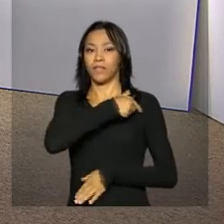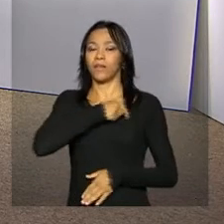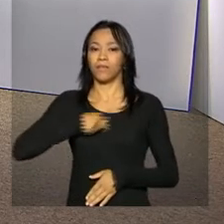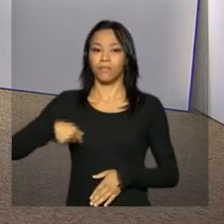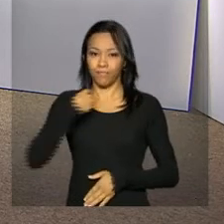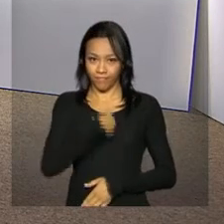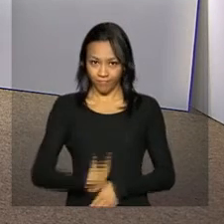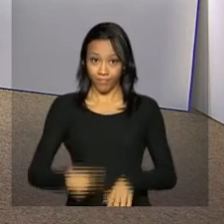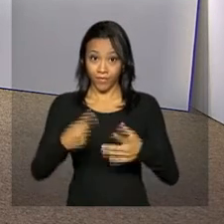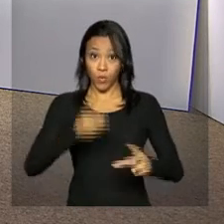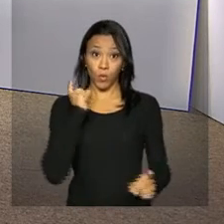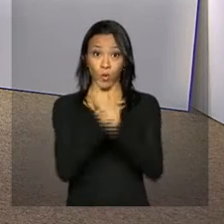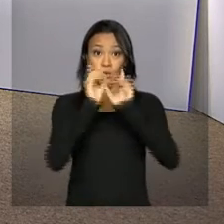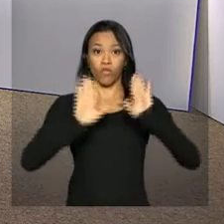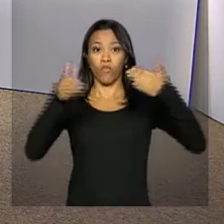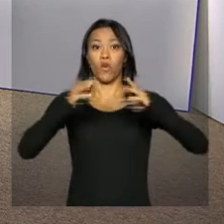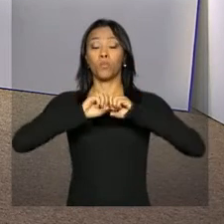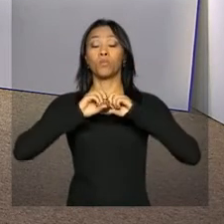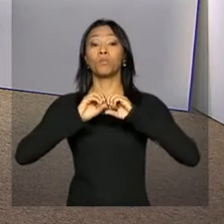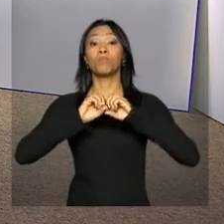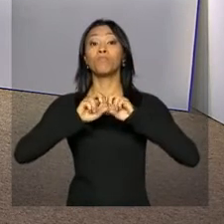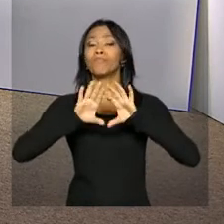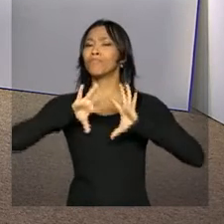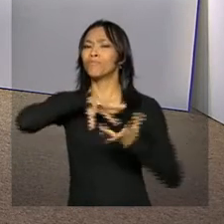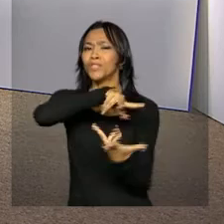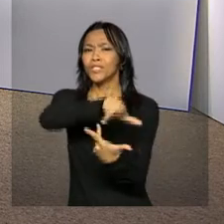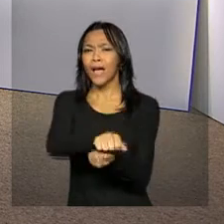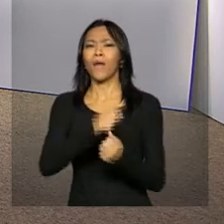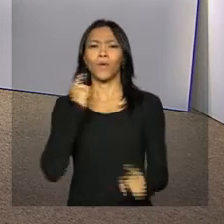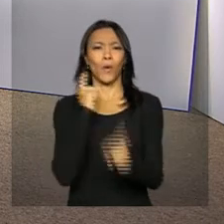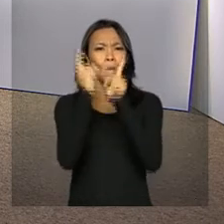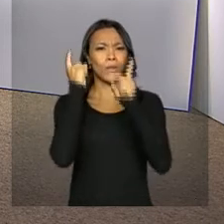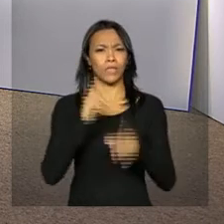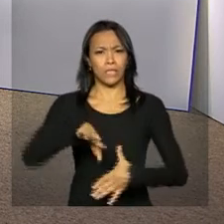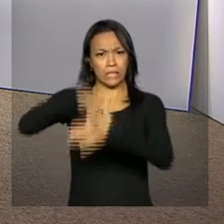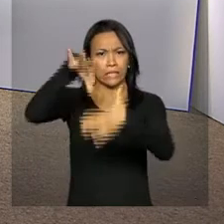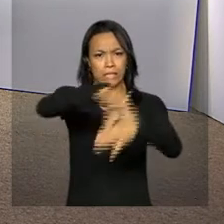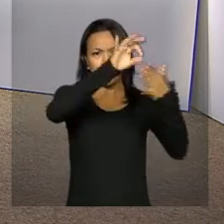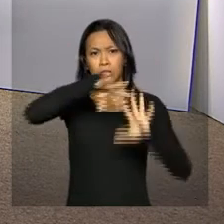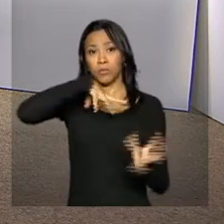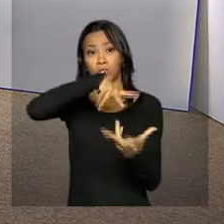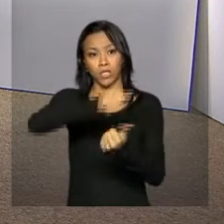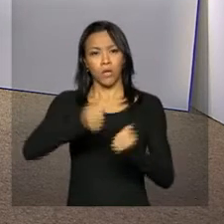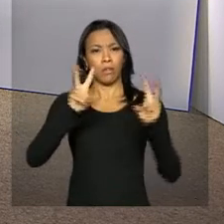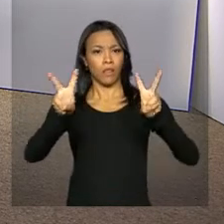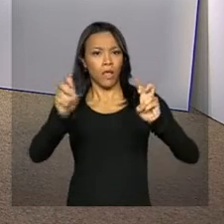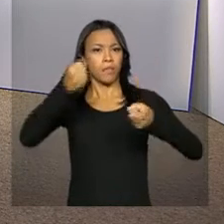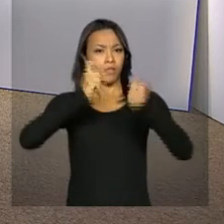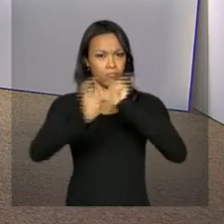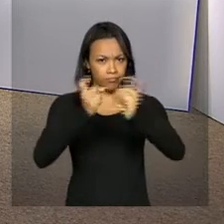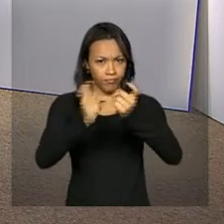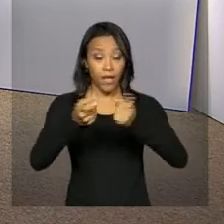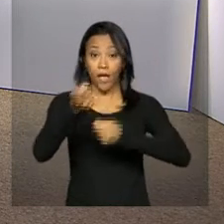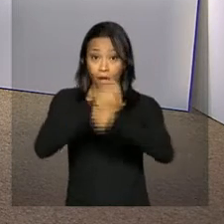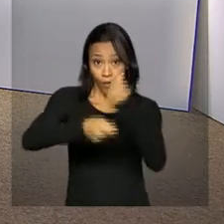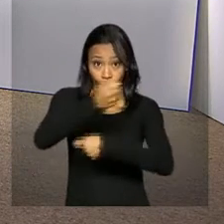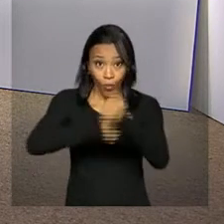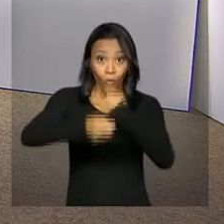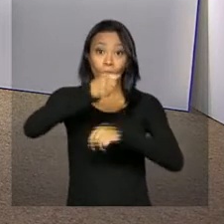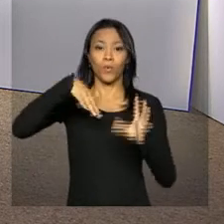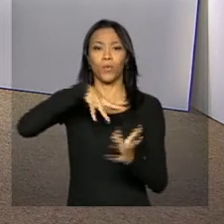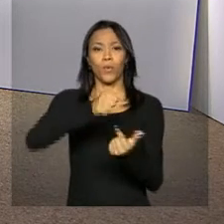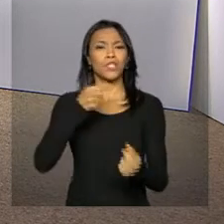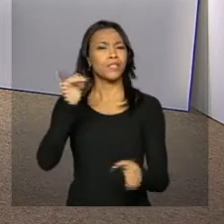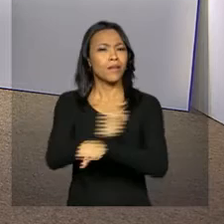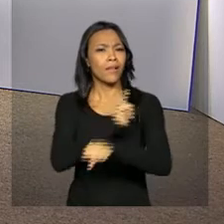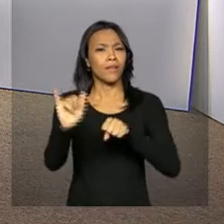realizado todo ano, o Fórum reúne lideranças mundiais para tratar de temas econômicos de interesse global como estratégias para o